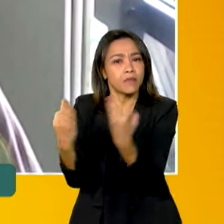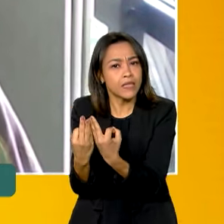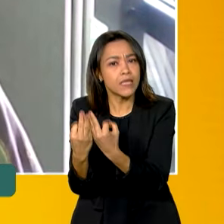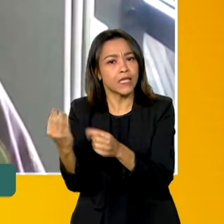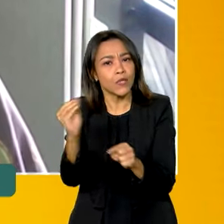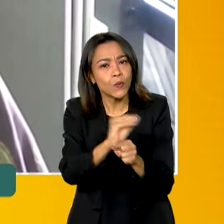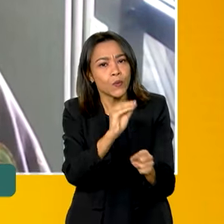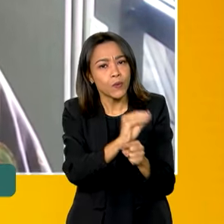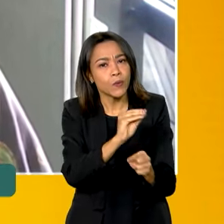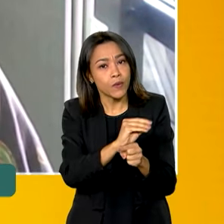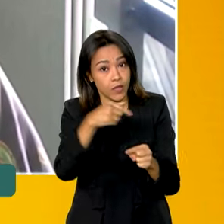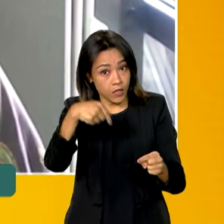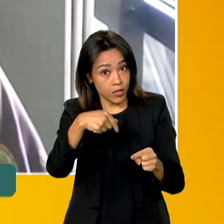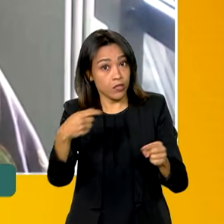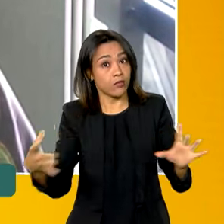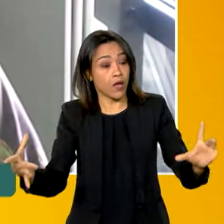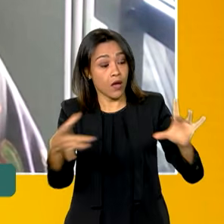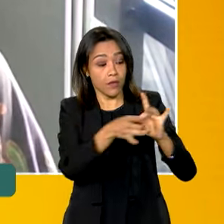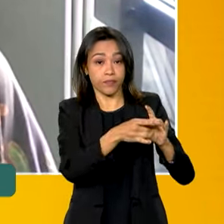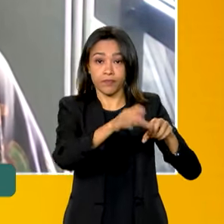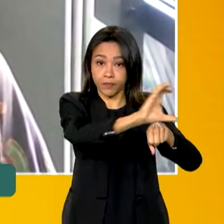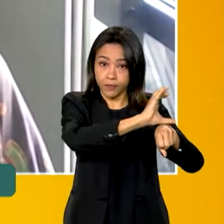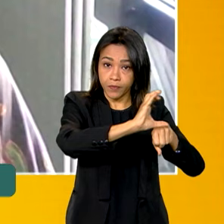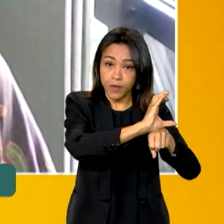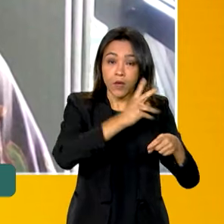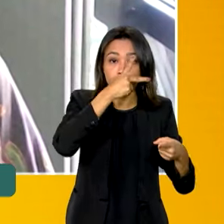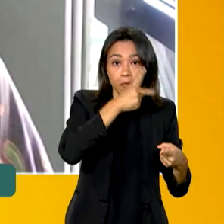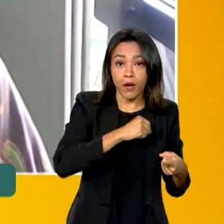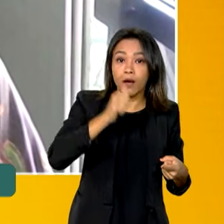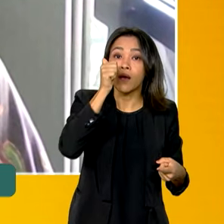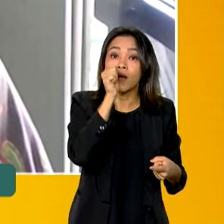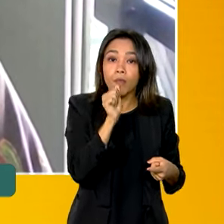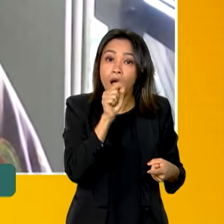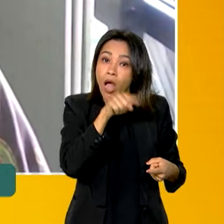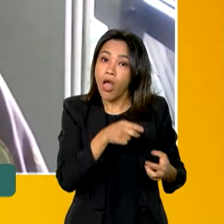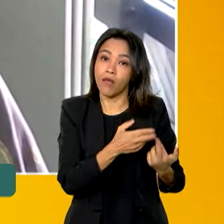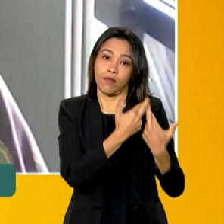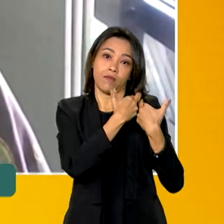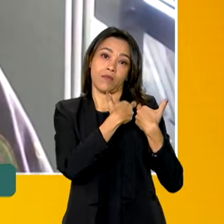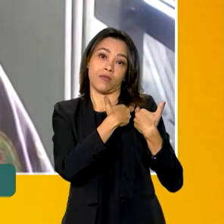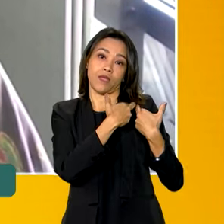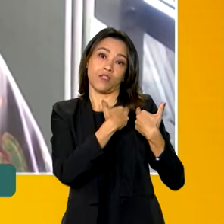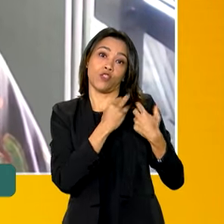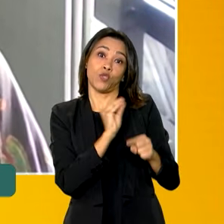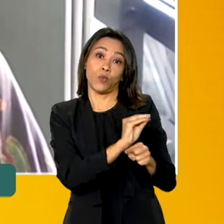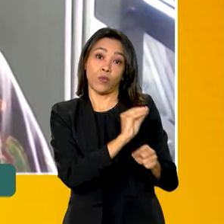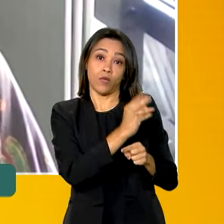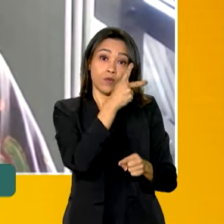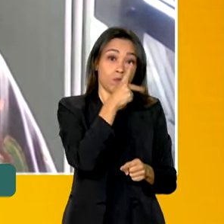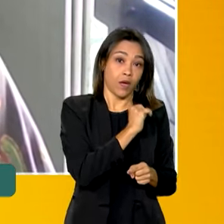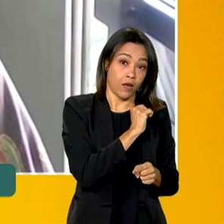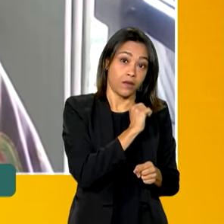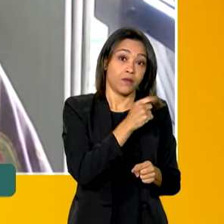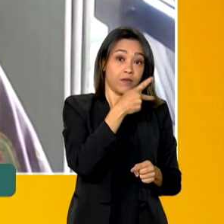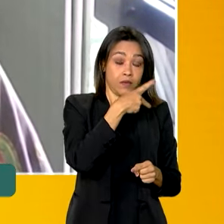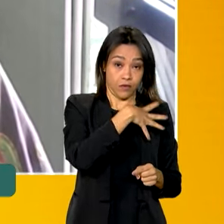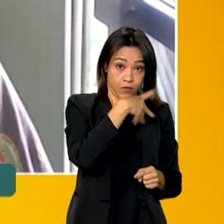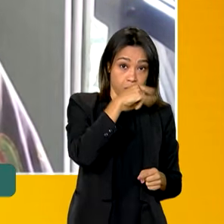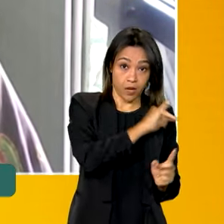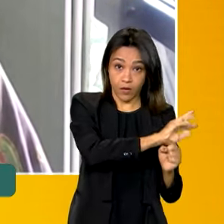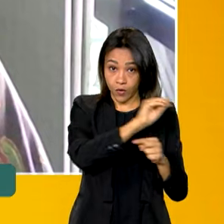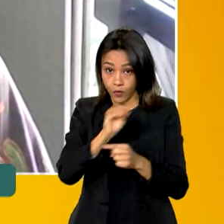expresso na nossa Constituição, os pais devem cuidar dos filhos e dos filhos dos pais, mas quando a gente diz